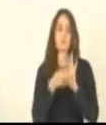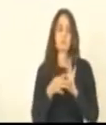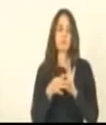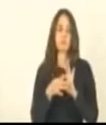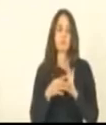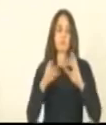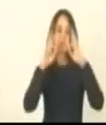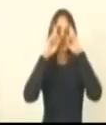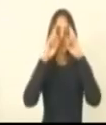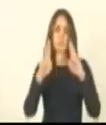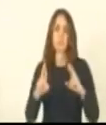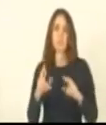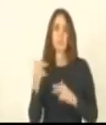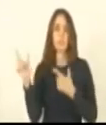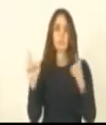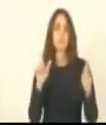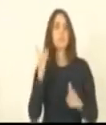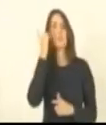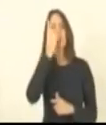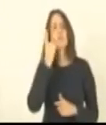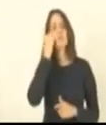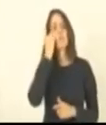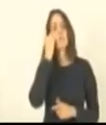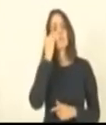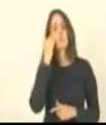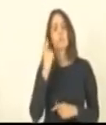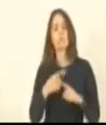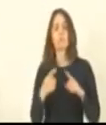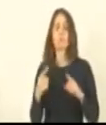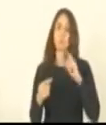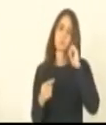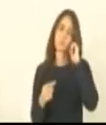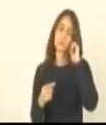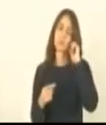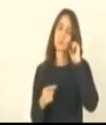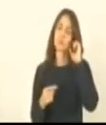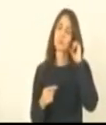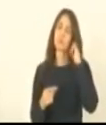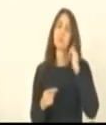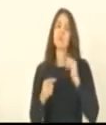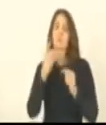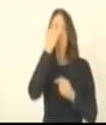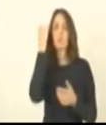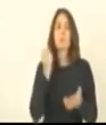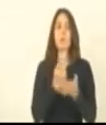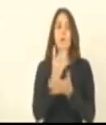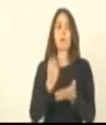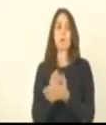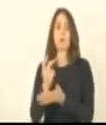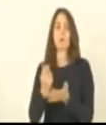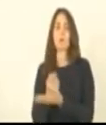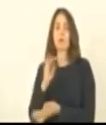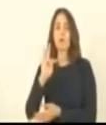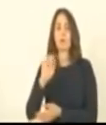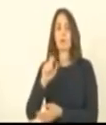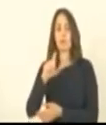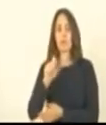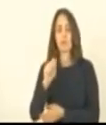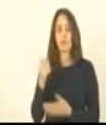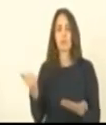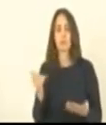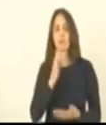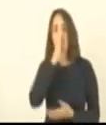respeitando obviamente os demais pares uma vez que ninguém aguenta mais pagar tanta taxa então assim é de fato